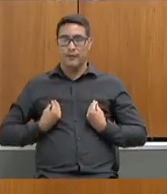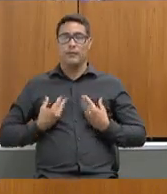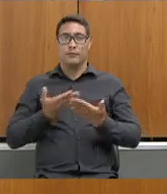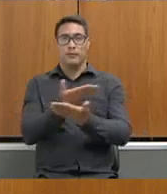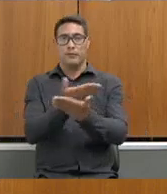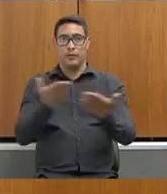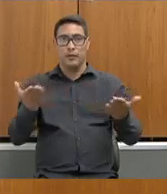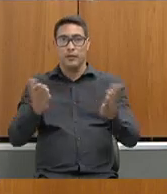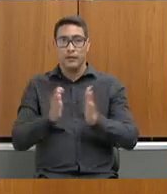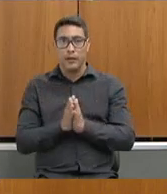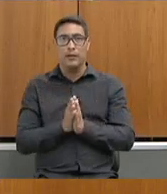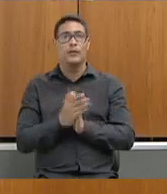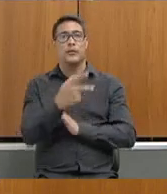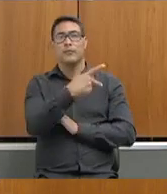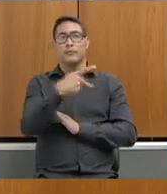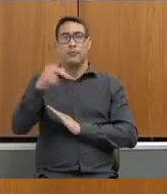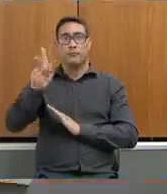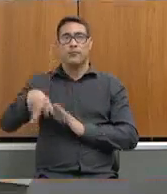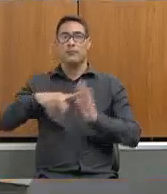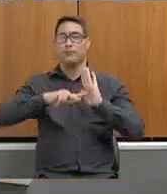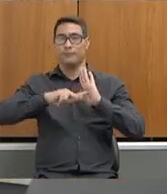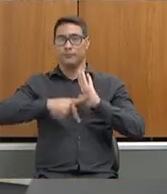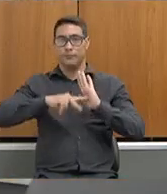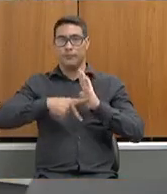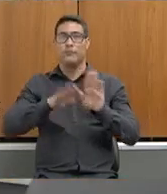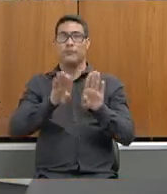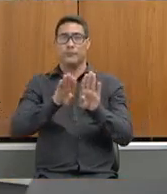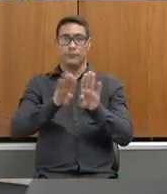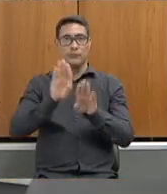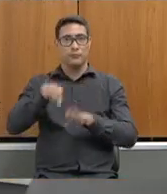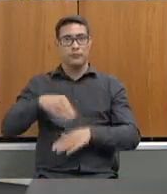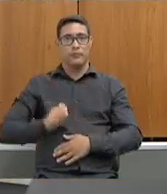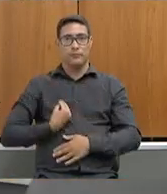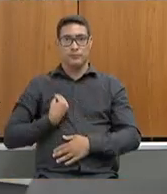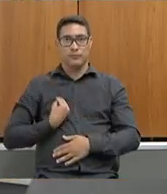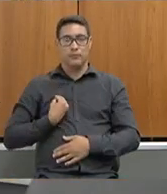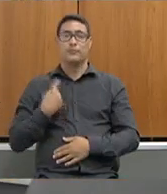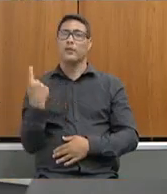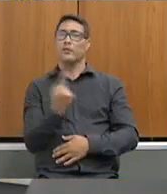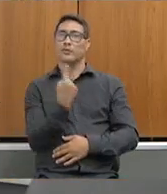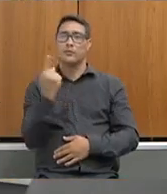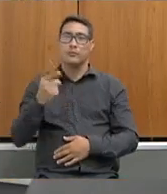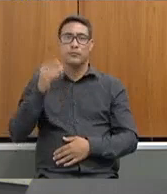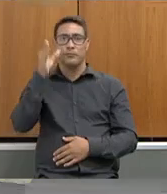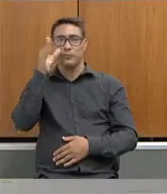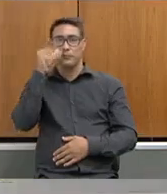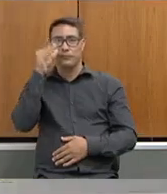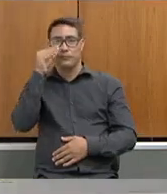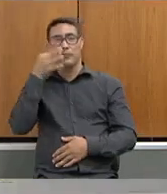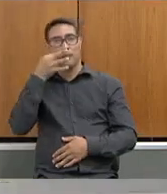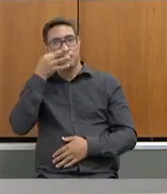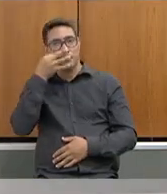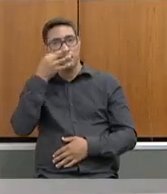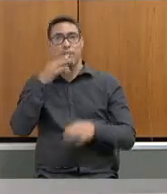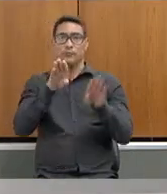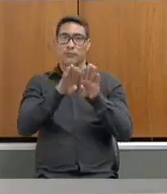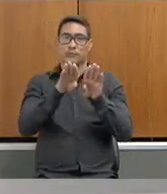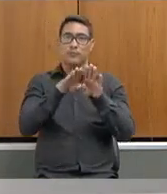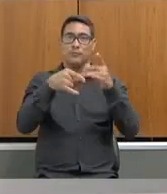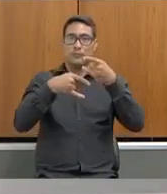estão, a presidente do sindicato, Denise Romano, que aqui também está presente, a todos que estão ali nos assistindo presencialmente, virtualmente também.